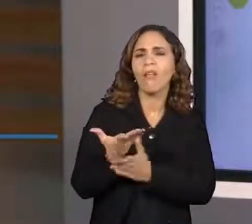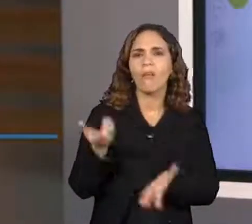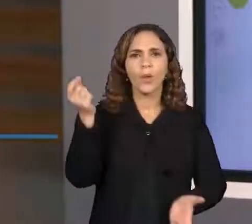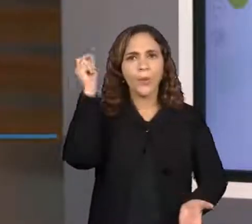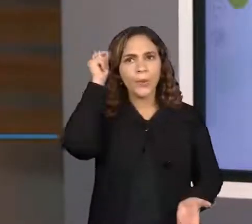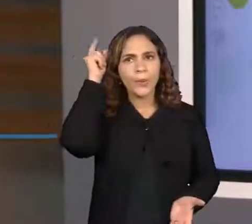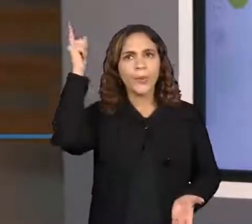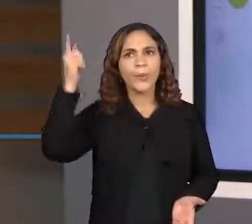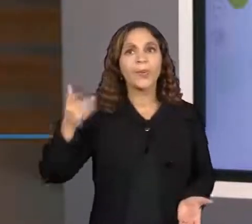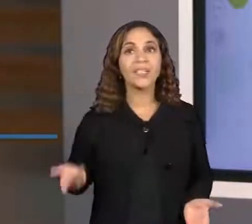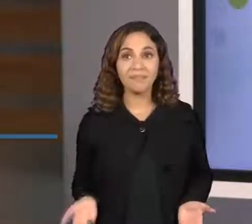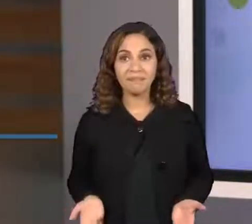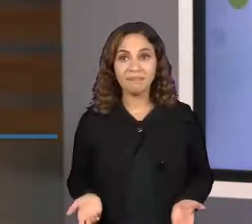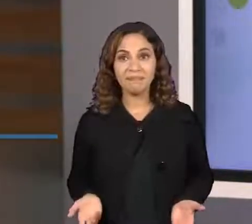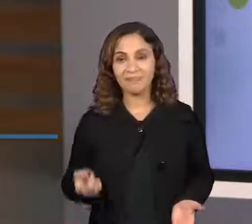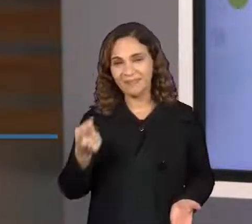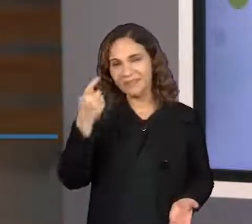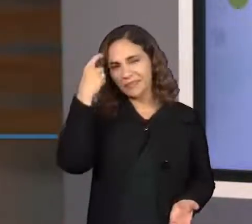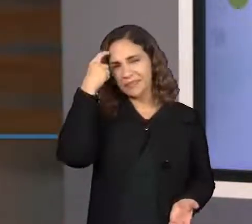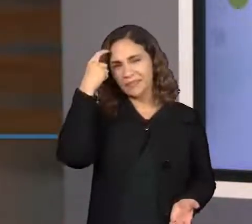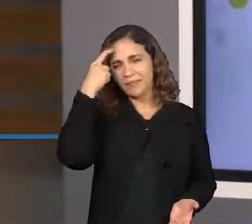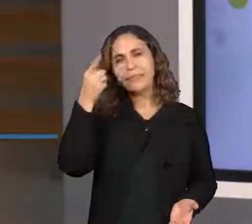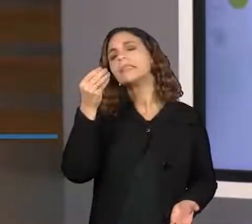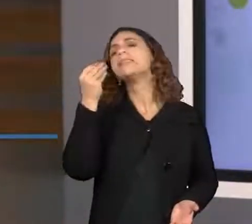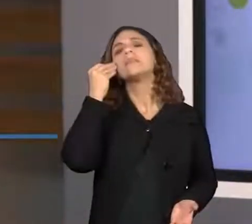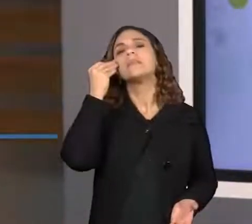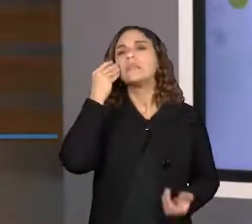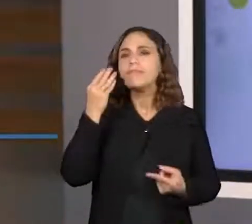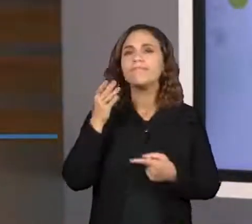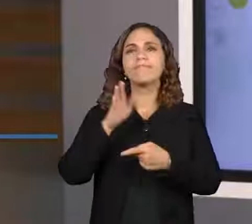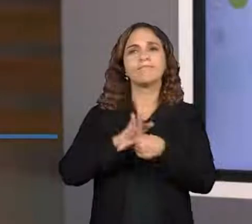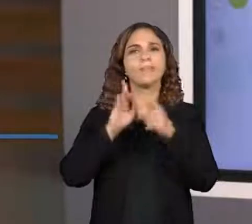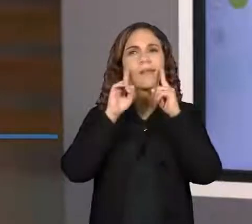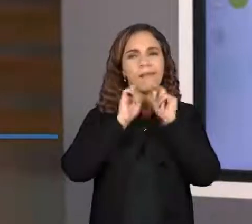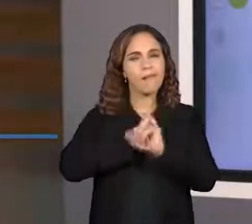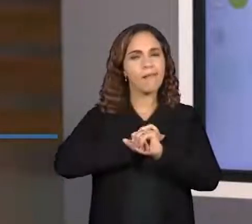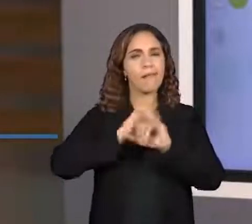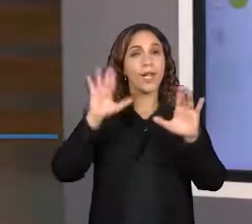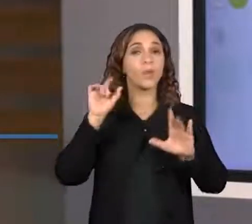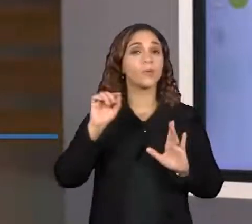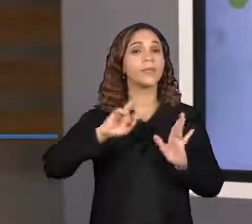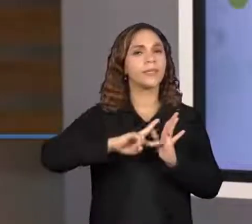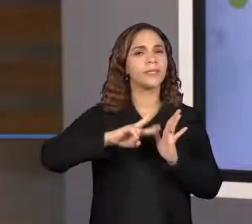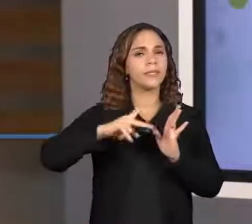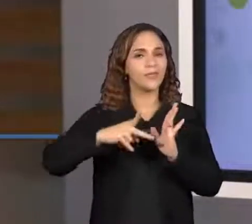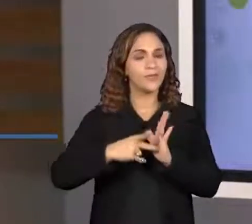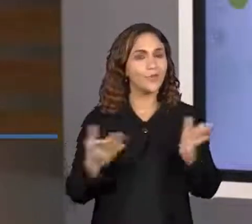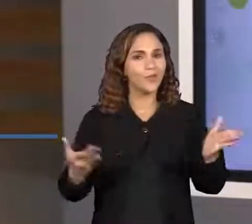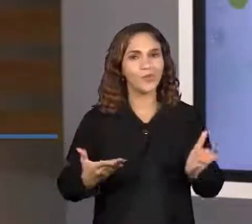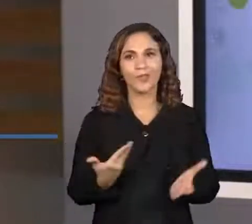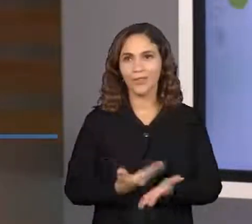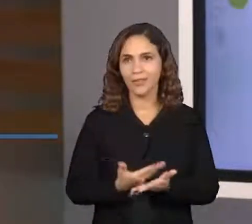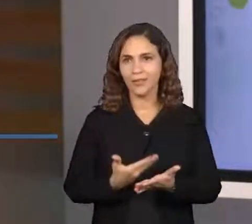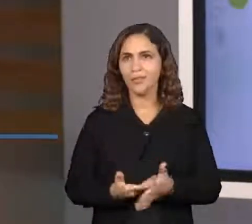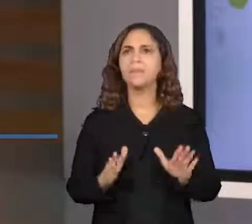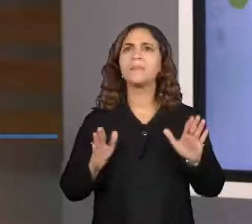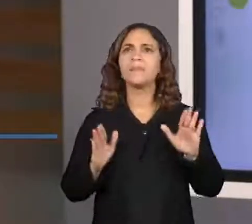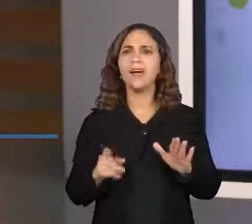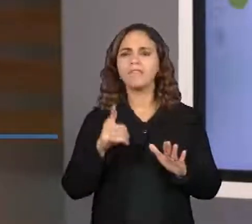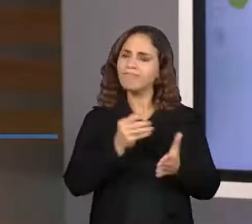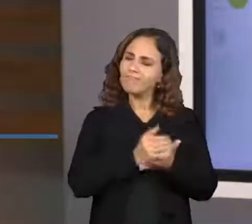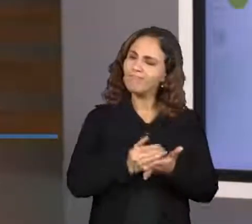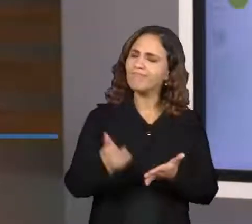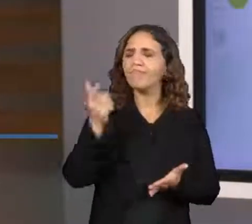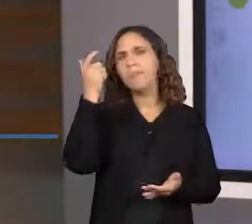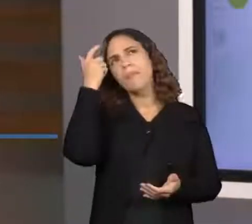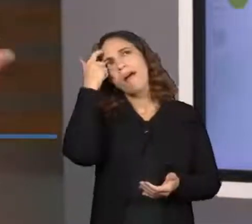Vai pensando aí, tá bom? A gente vai tentar esclarecer um pouco a respeito de cultura hoje nessa aula, mas eu quero que você já comece a pensar.